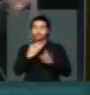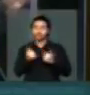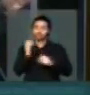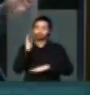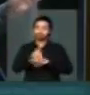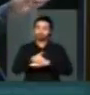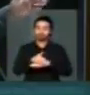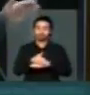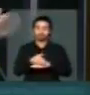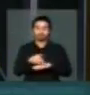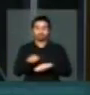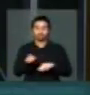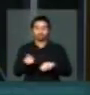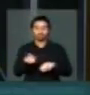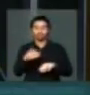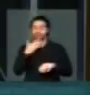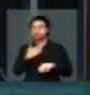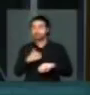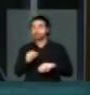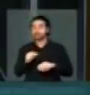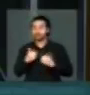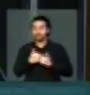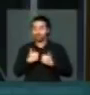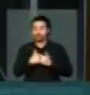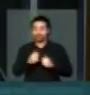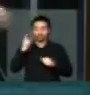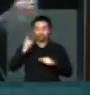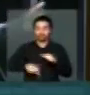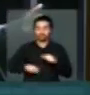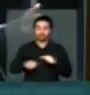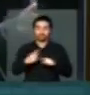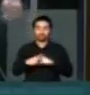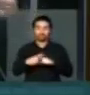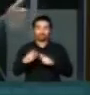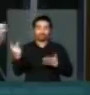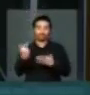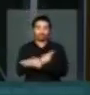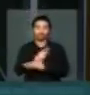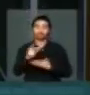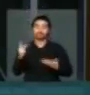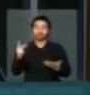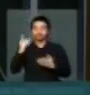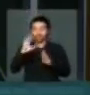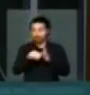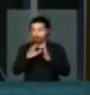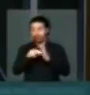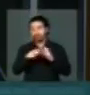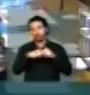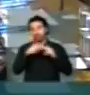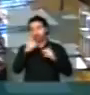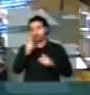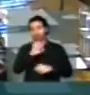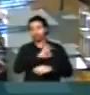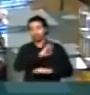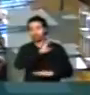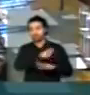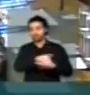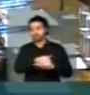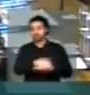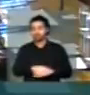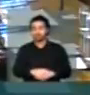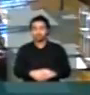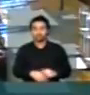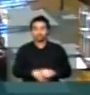corte as linhas de ônibus, porque dá arrastão e a solução é polícia em cima. E, no